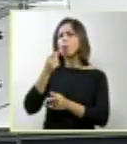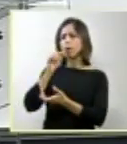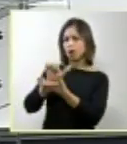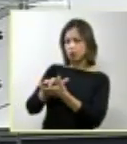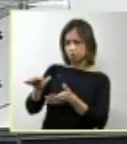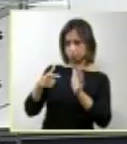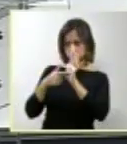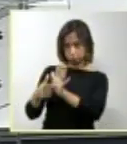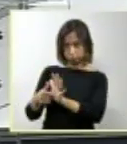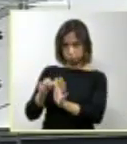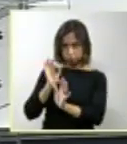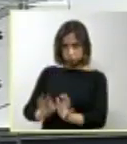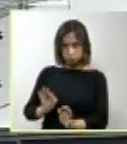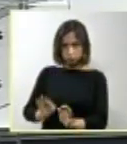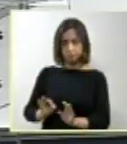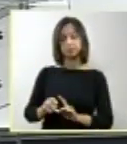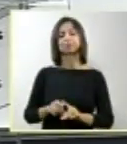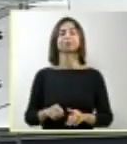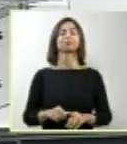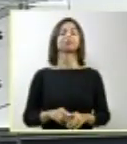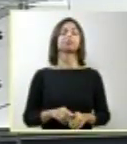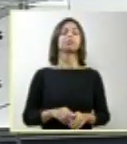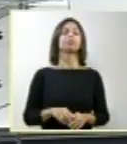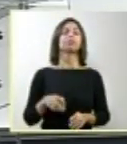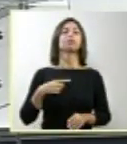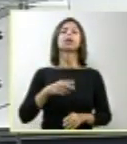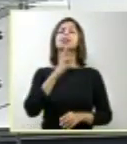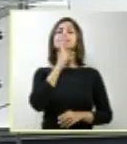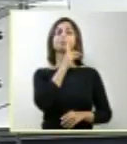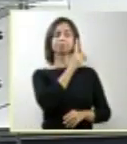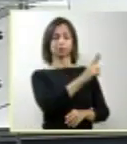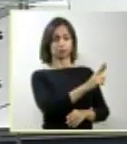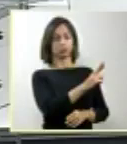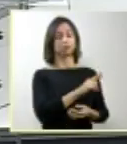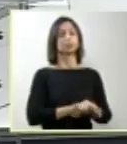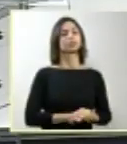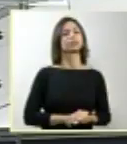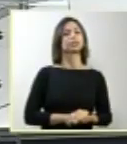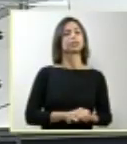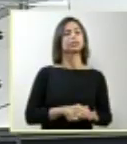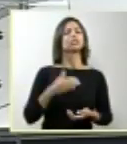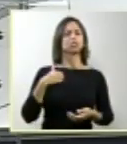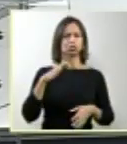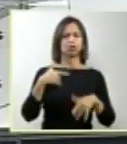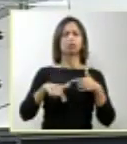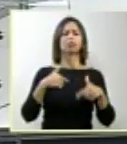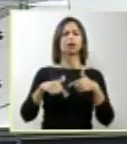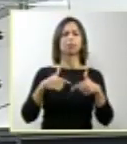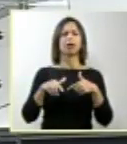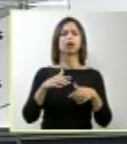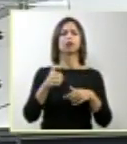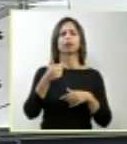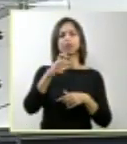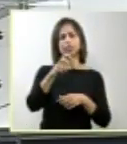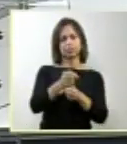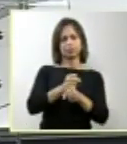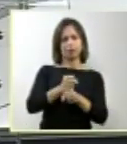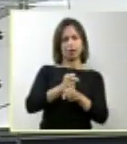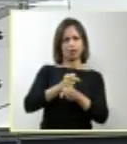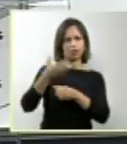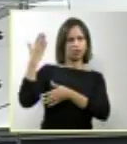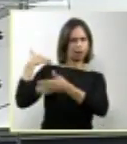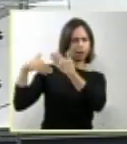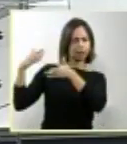Excelência, com o diagnóstico pré-natal, já desde 93. Nós já temos uma bagagem de 15 anos, que mexemos